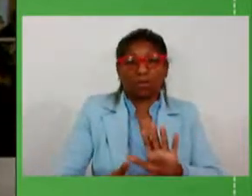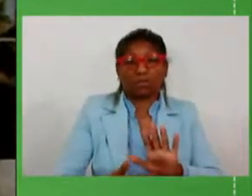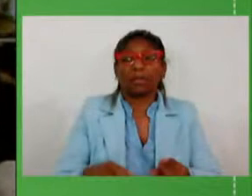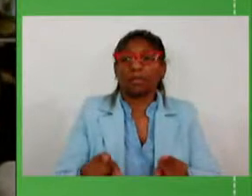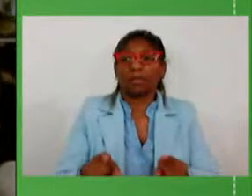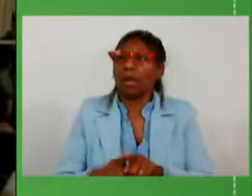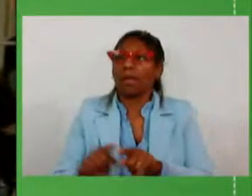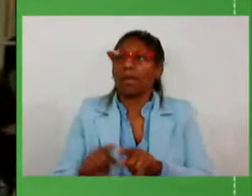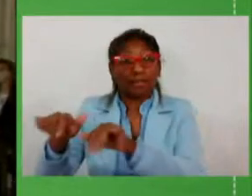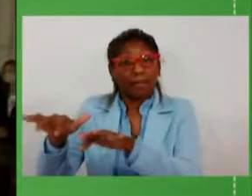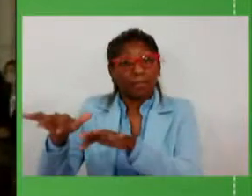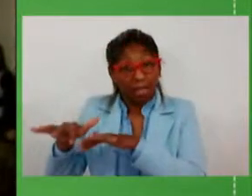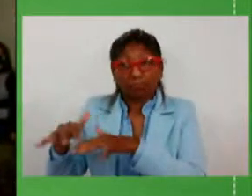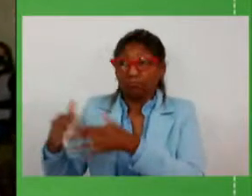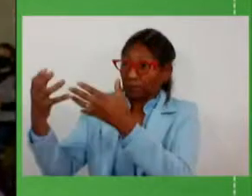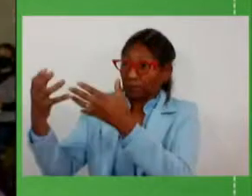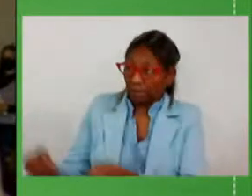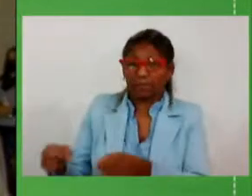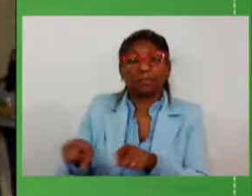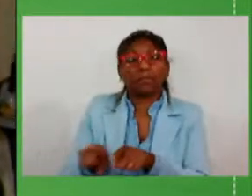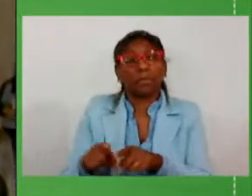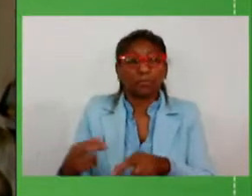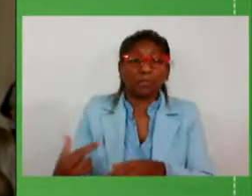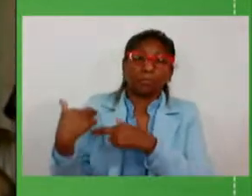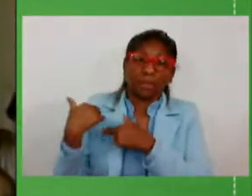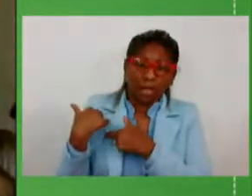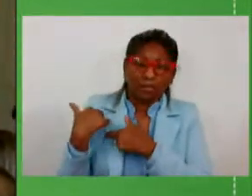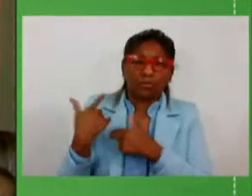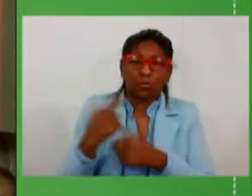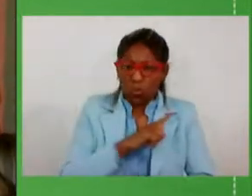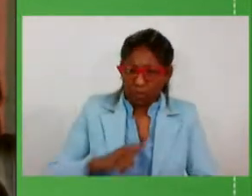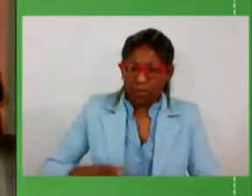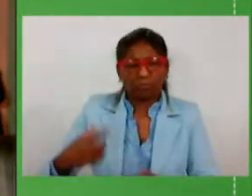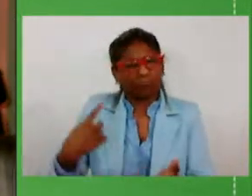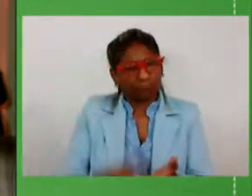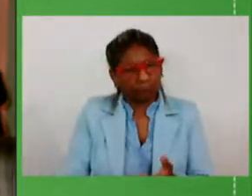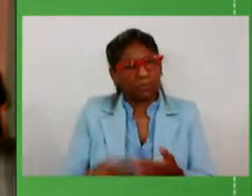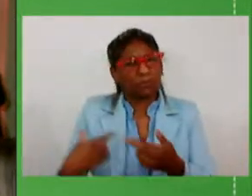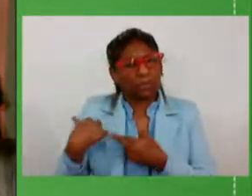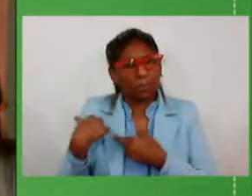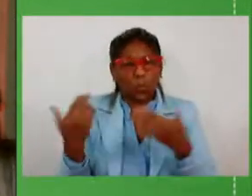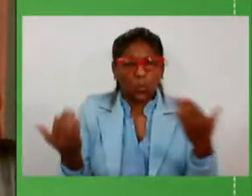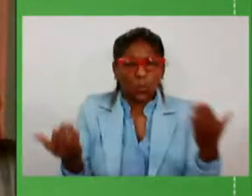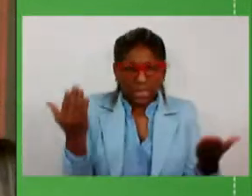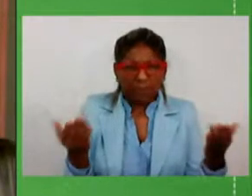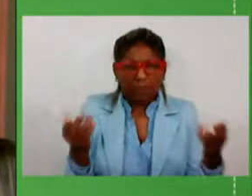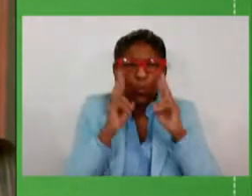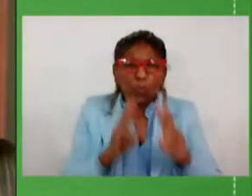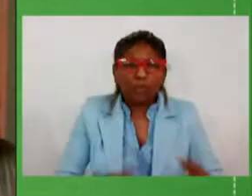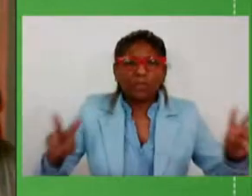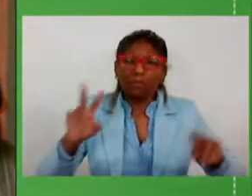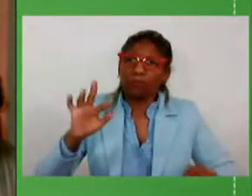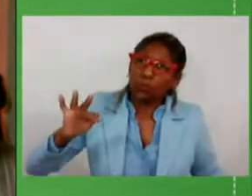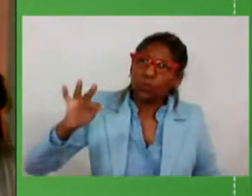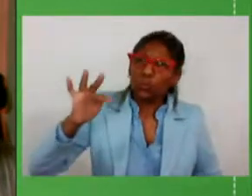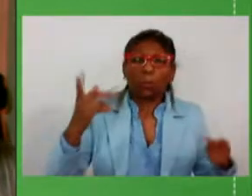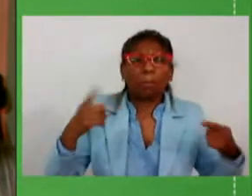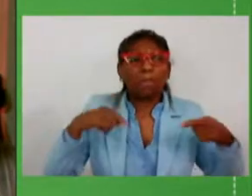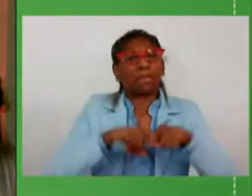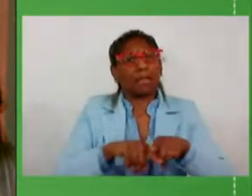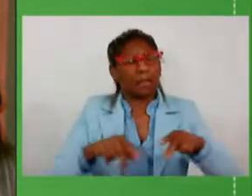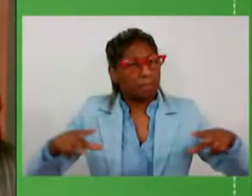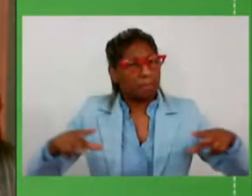Legislativa de responsabilidade fiscal de um governo comprometido com ajuste com equilíbrio com visão de futuro com parceria do setor privado